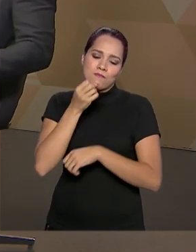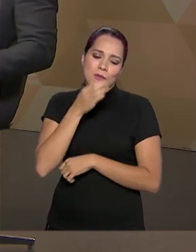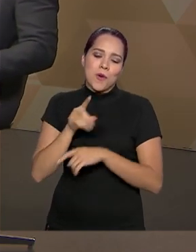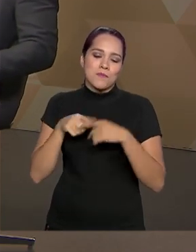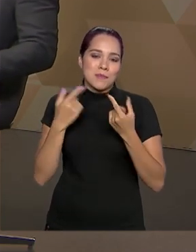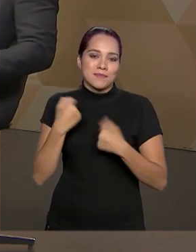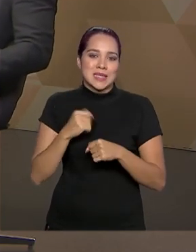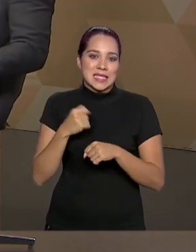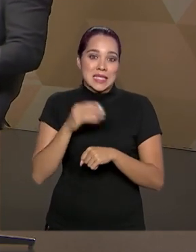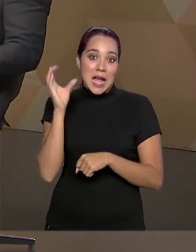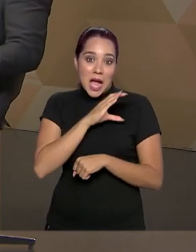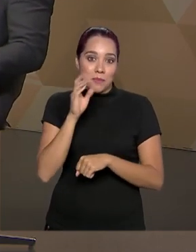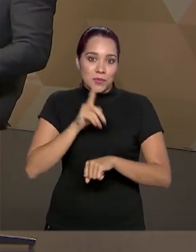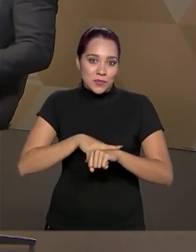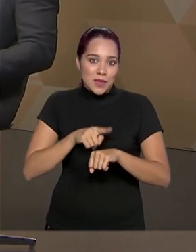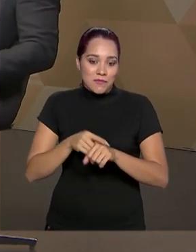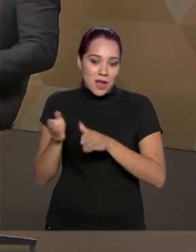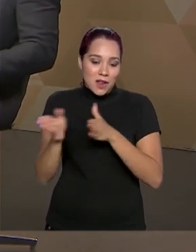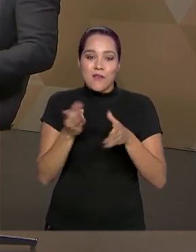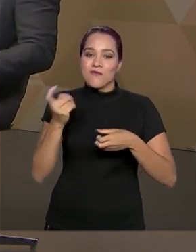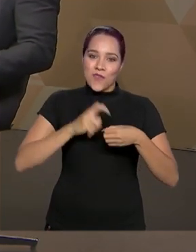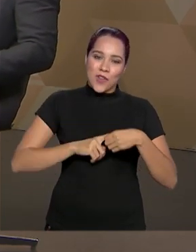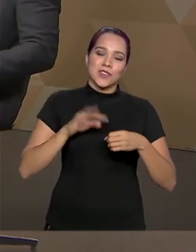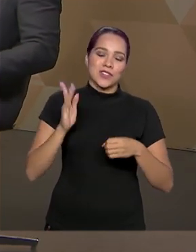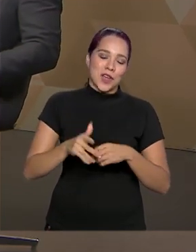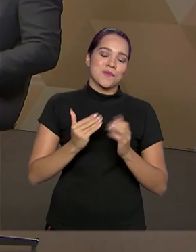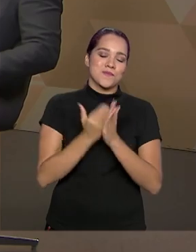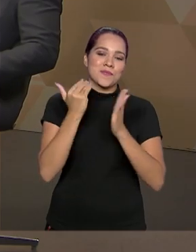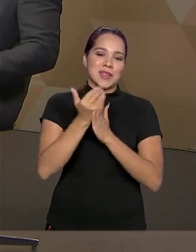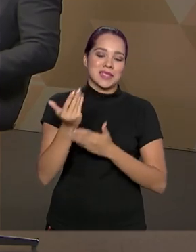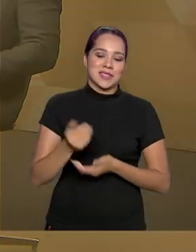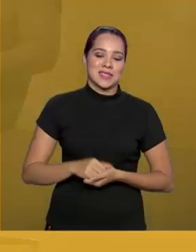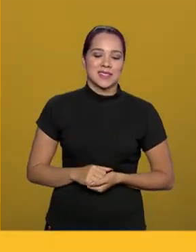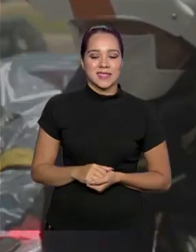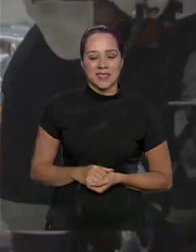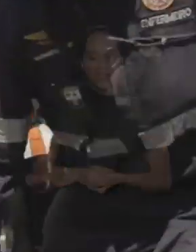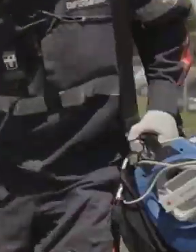a gente vai fazer um rápido intervalo e a gente volta já já com o Brasil em Pauta.